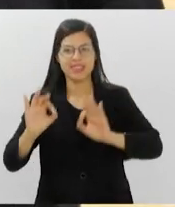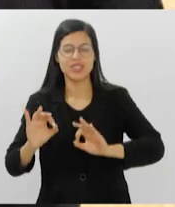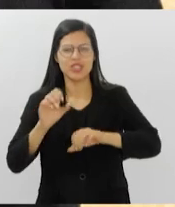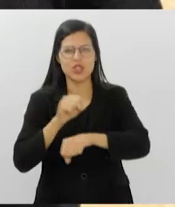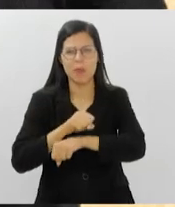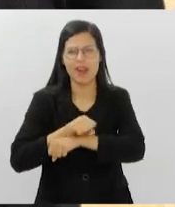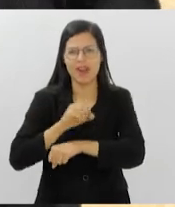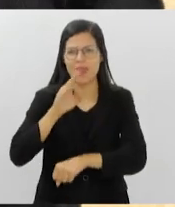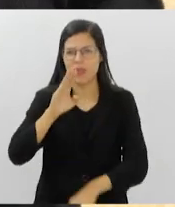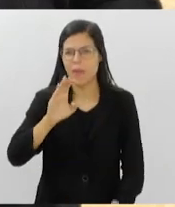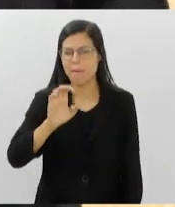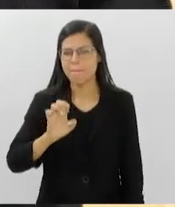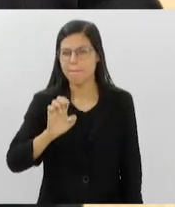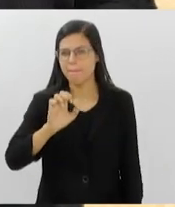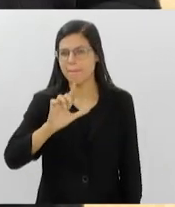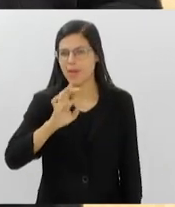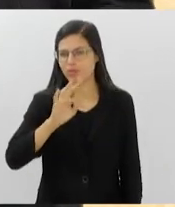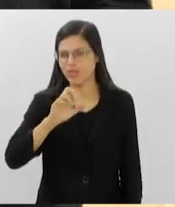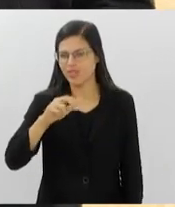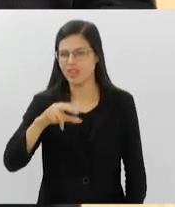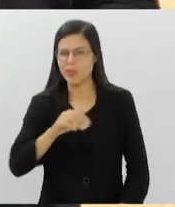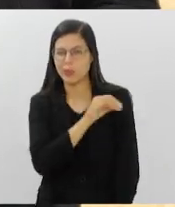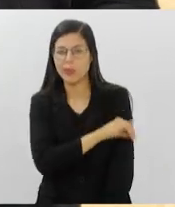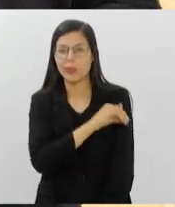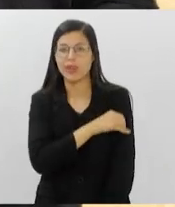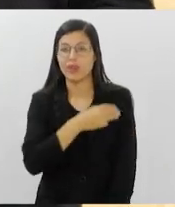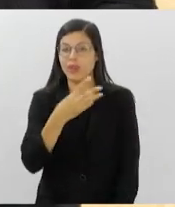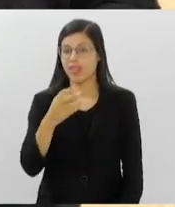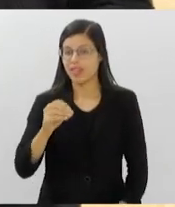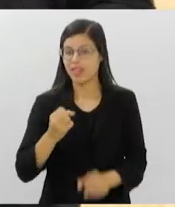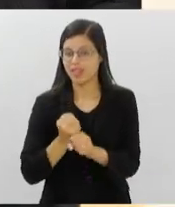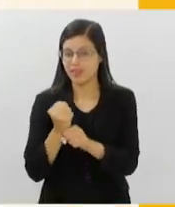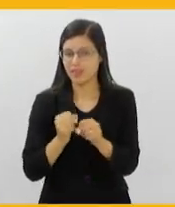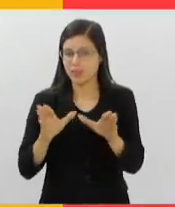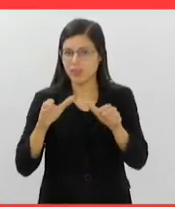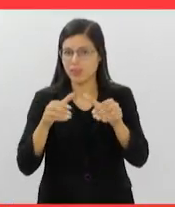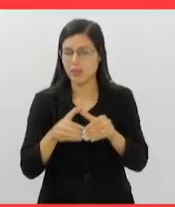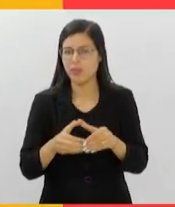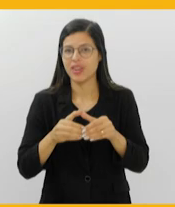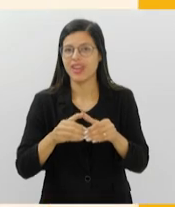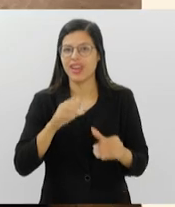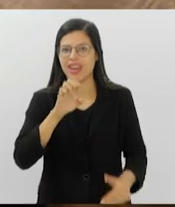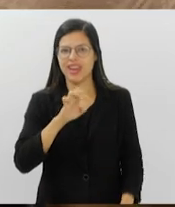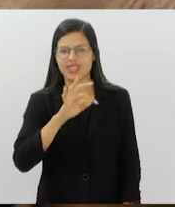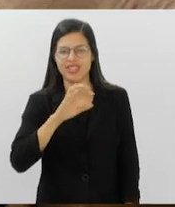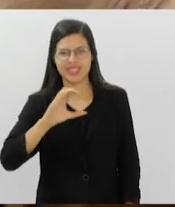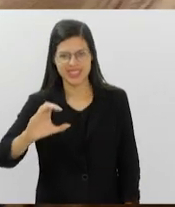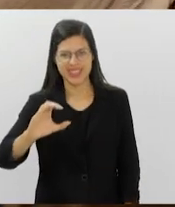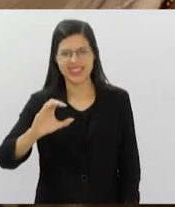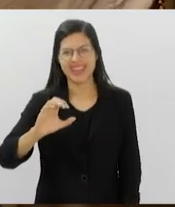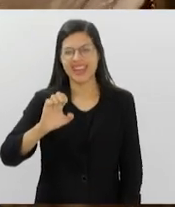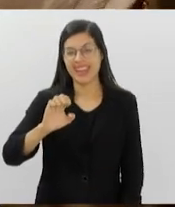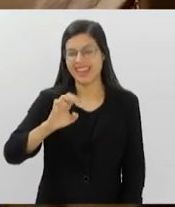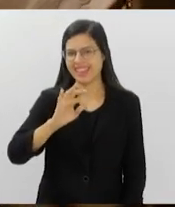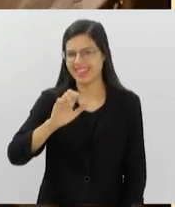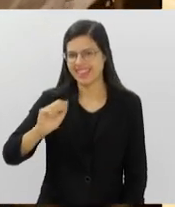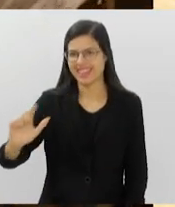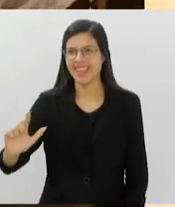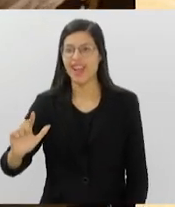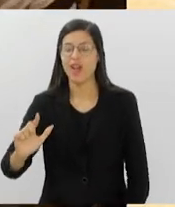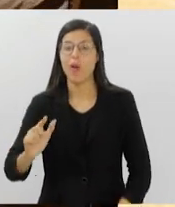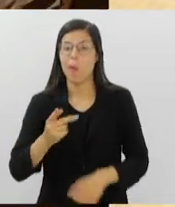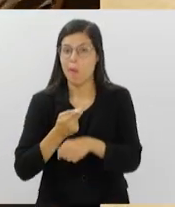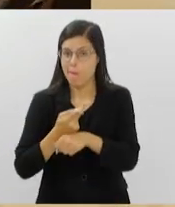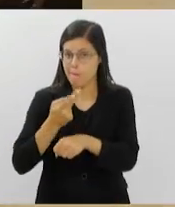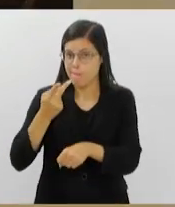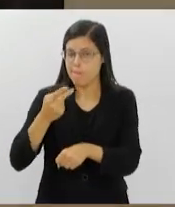espetáculo faz parte da comemoração de 30 anos da Companhia Eticetra e tal. Ganhador do Prêmio do Humor Fábio Porchar, de